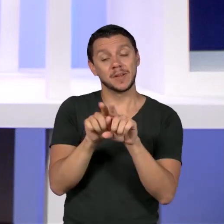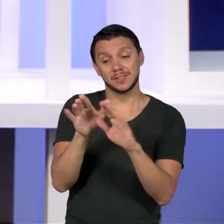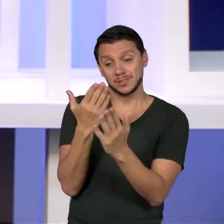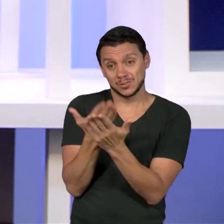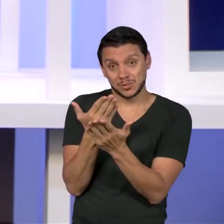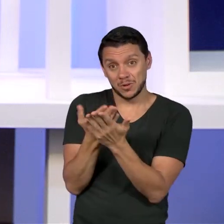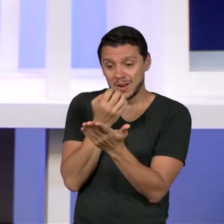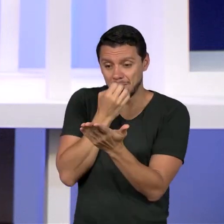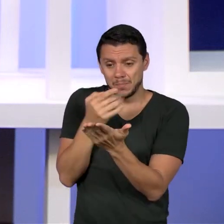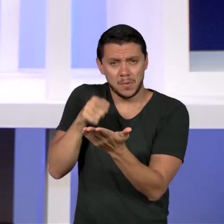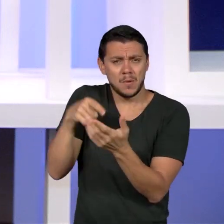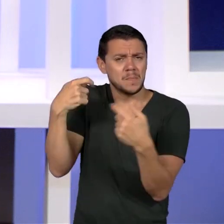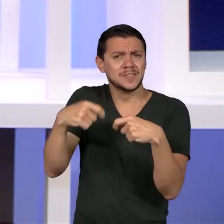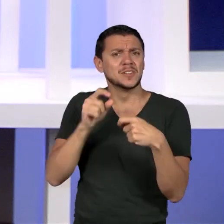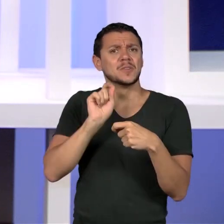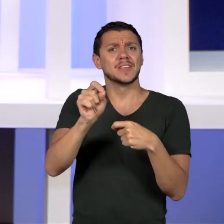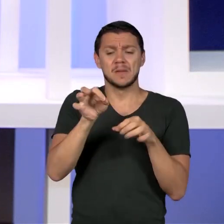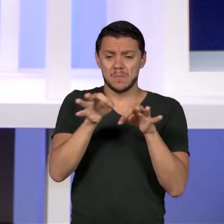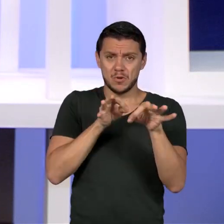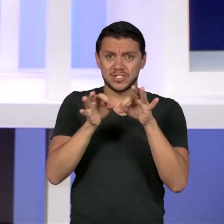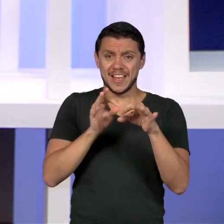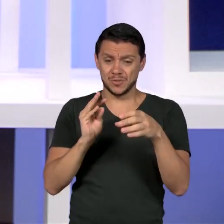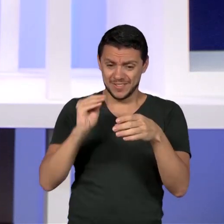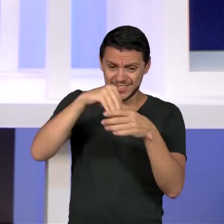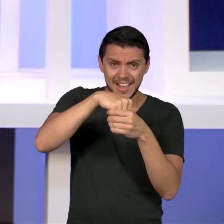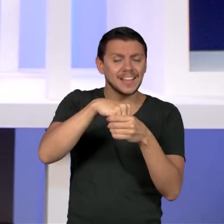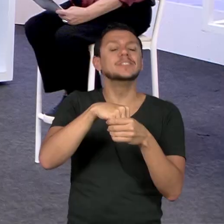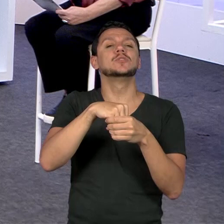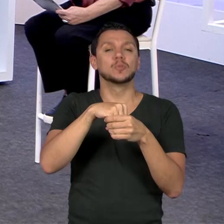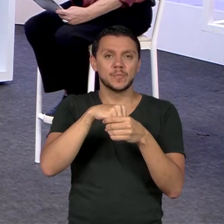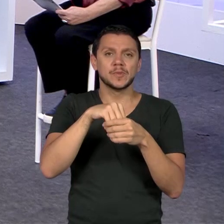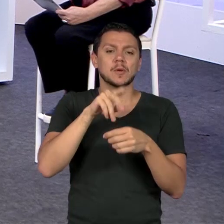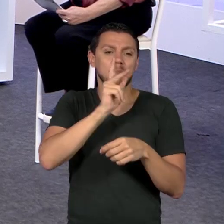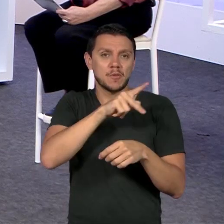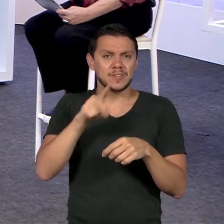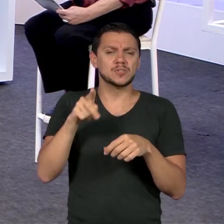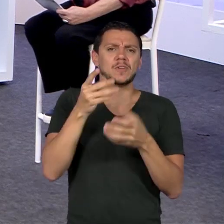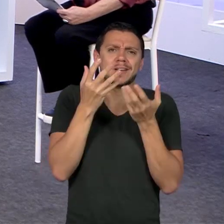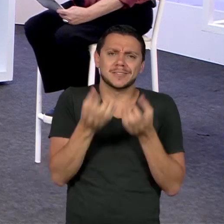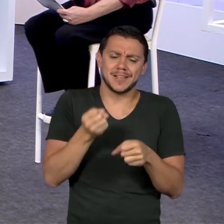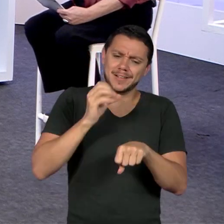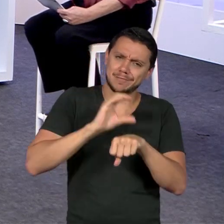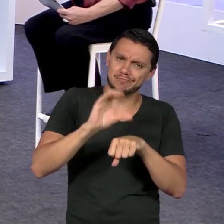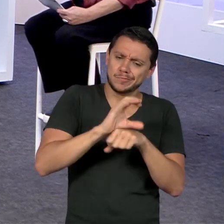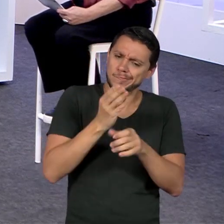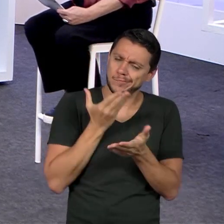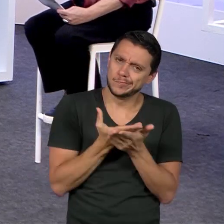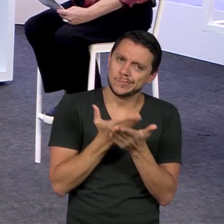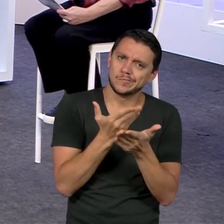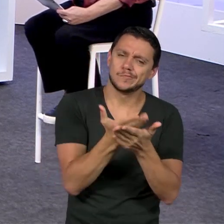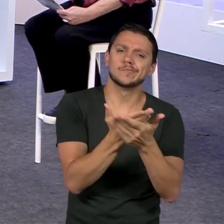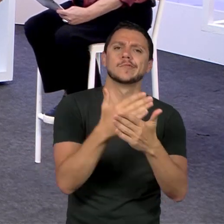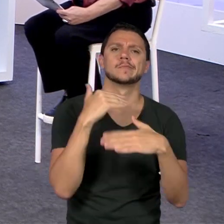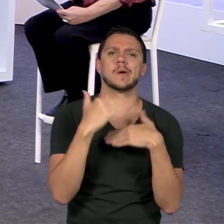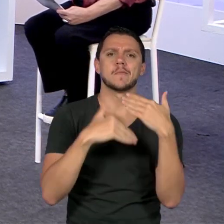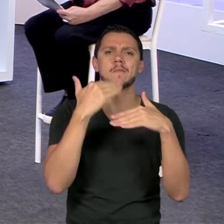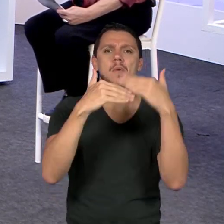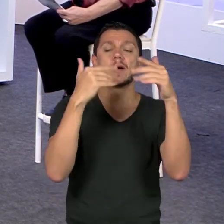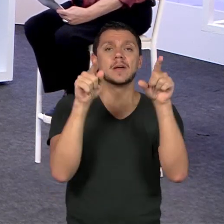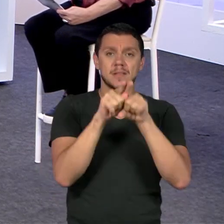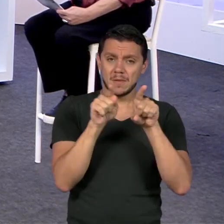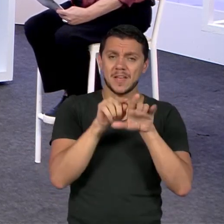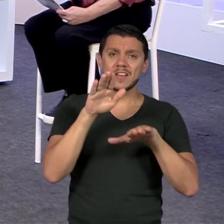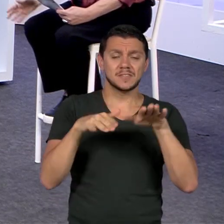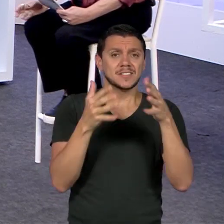um programa interno de formação dos professores e, às vezes, abertura para programas